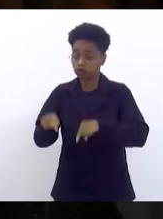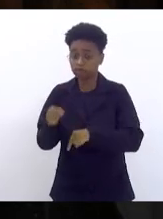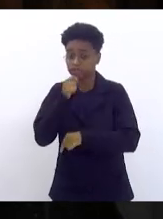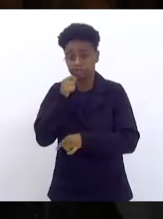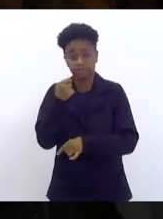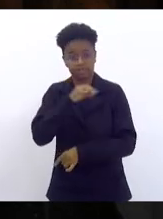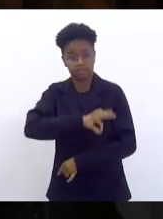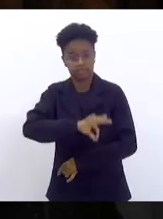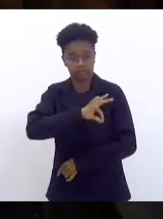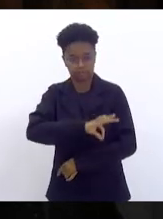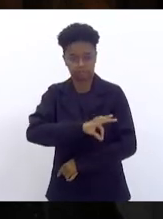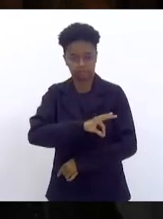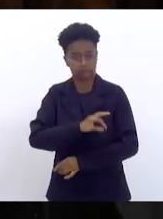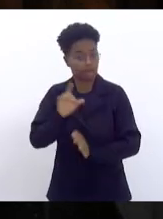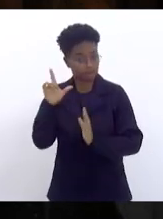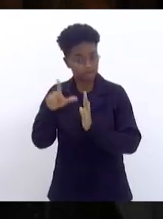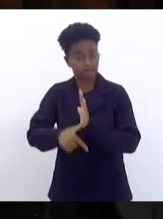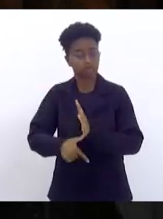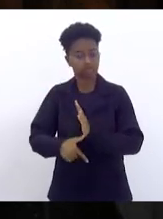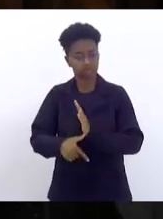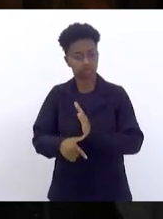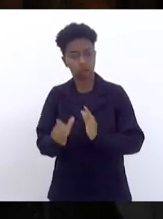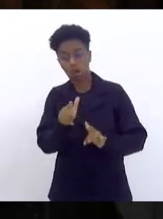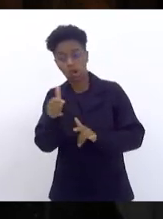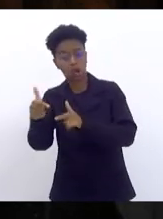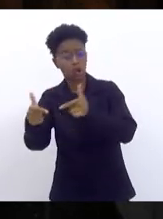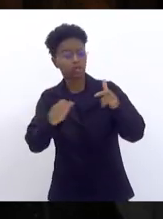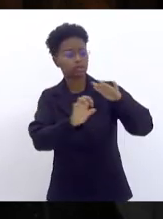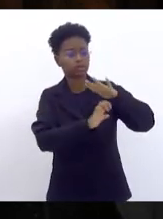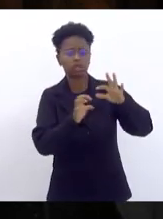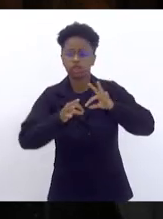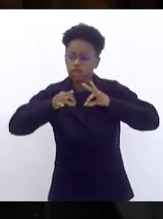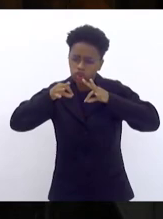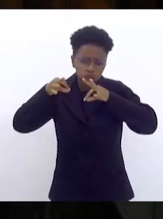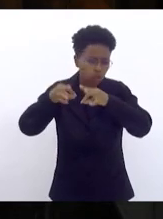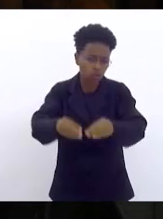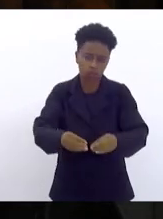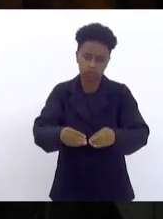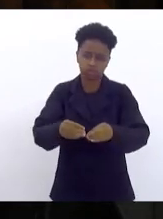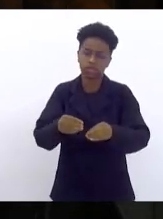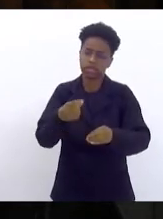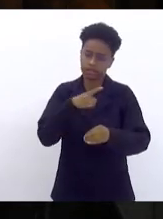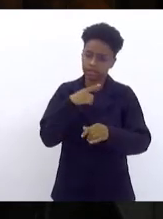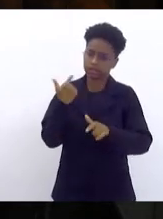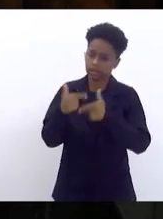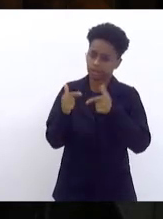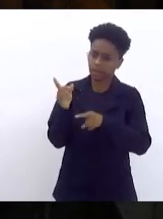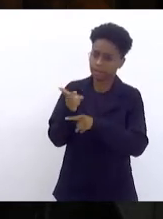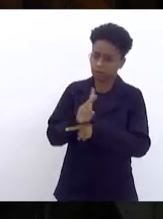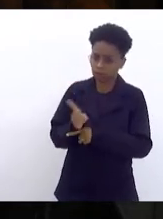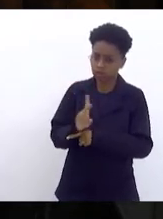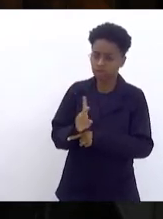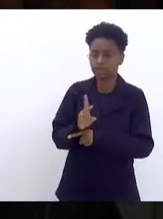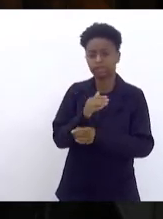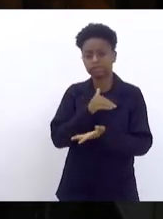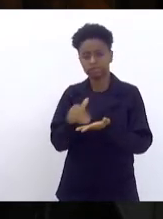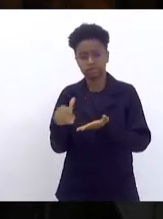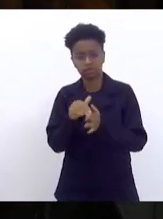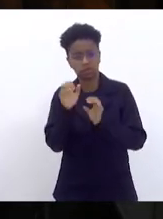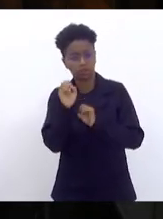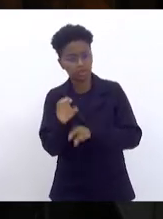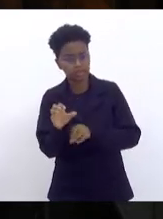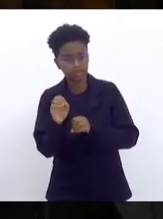atrasado. Todas as outras empresas que prestam serviço de portaria, a Secretaria de Educação,